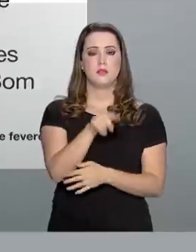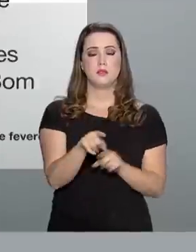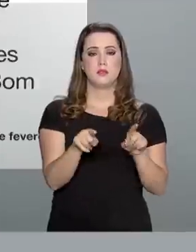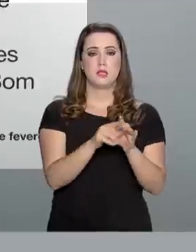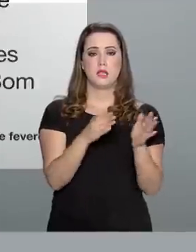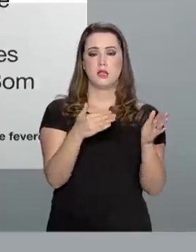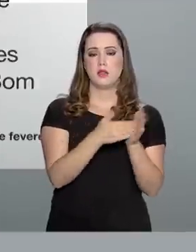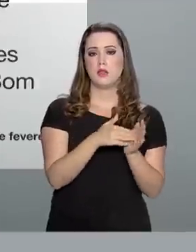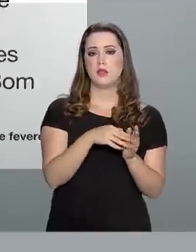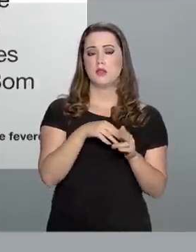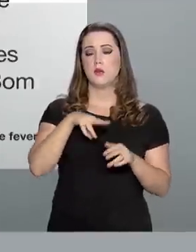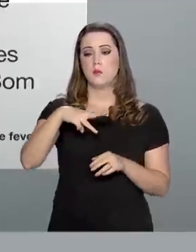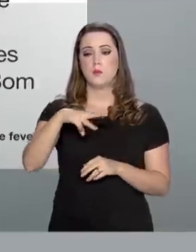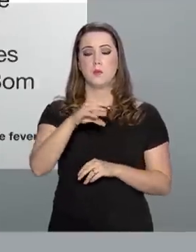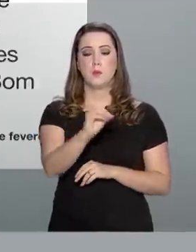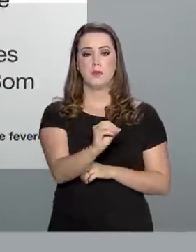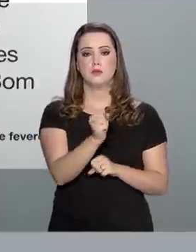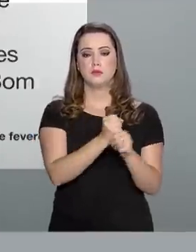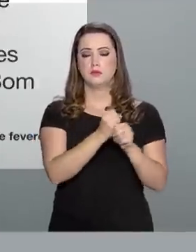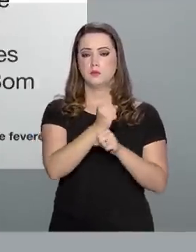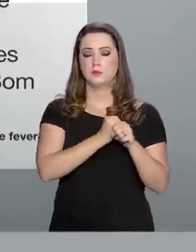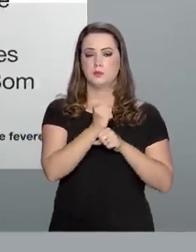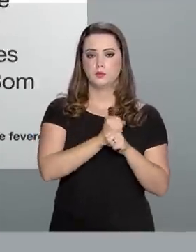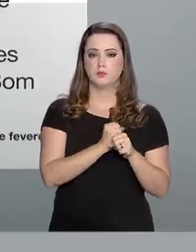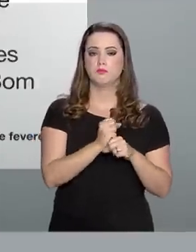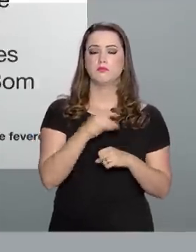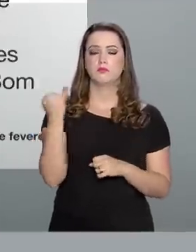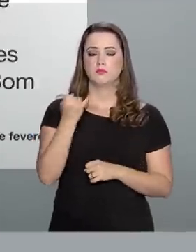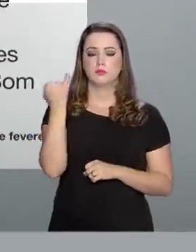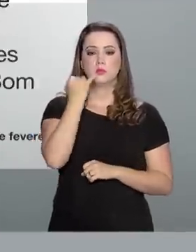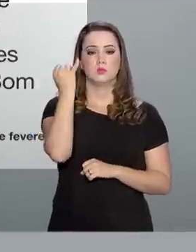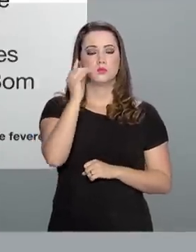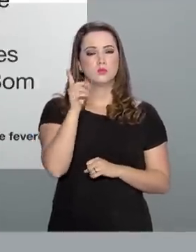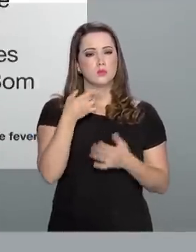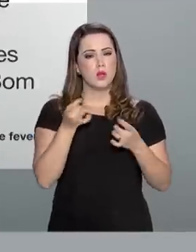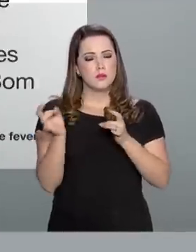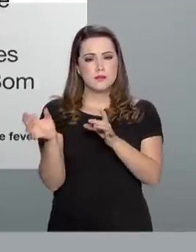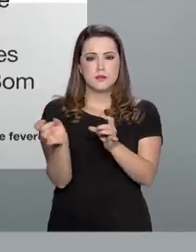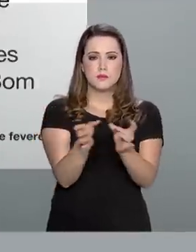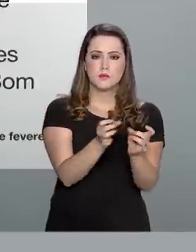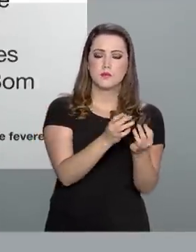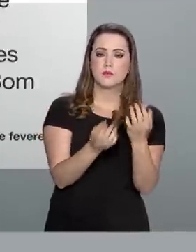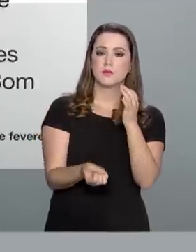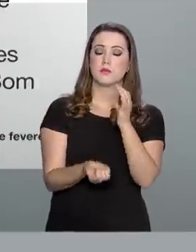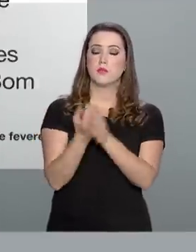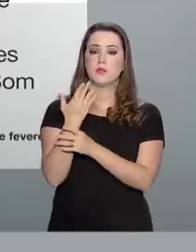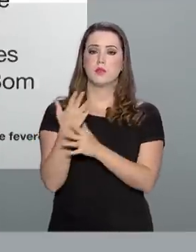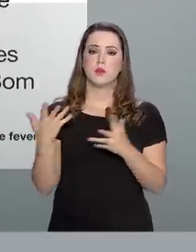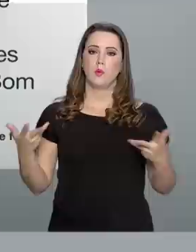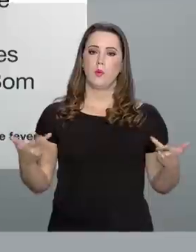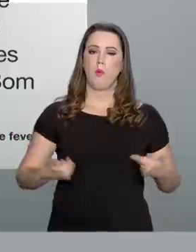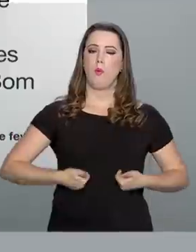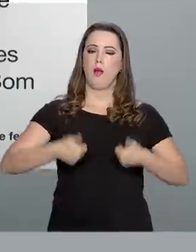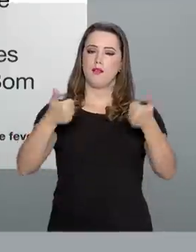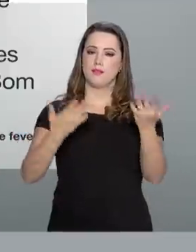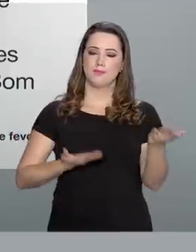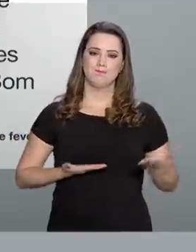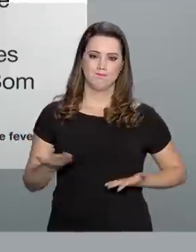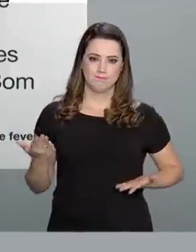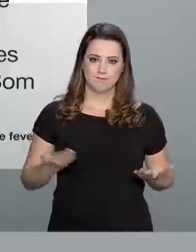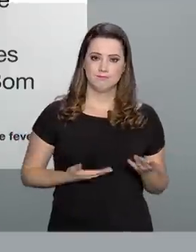até o mês de março deste ano e destacou que essas concessões vão gerar qualidade no serviço,